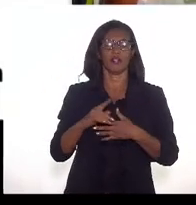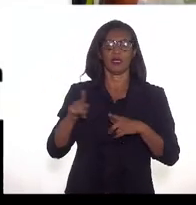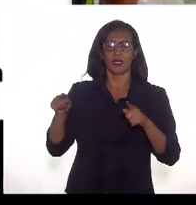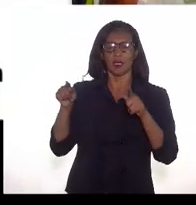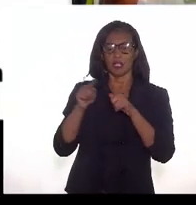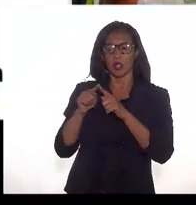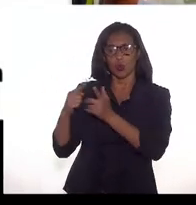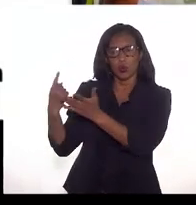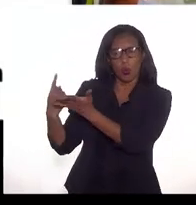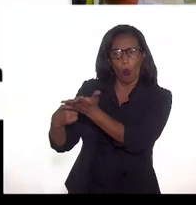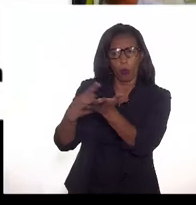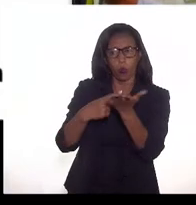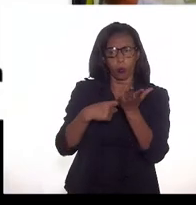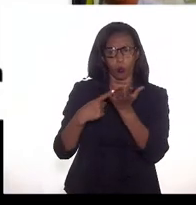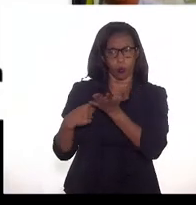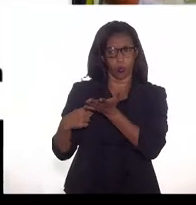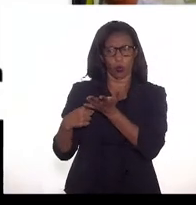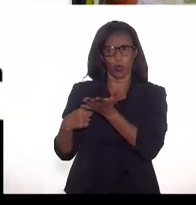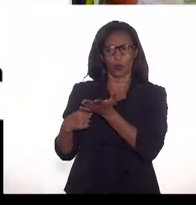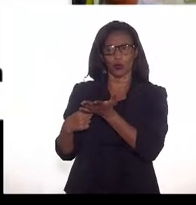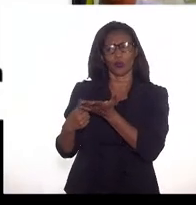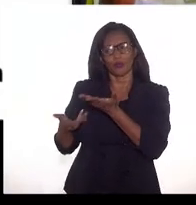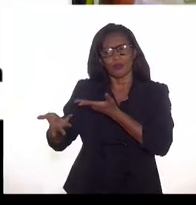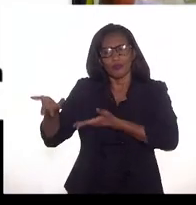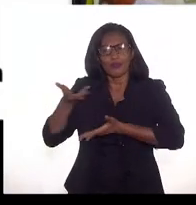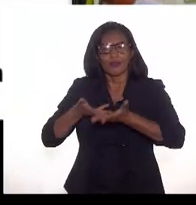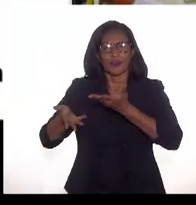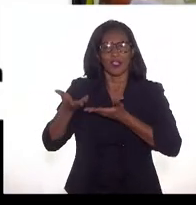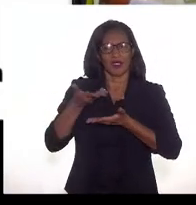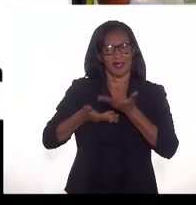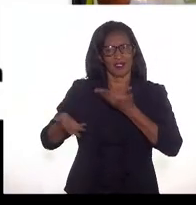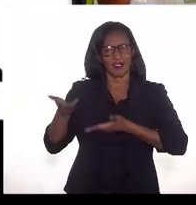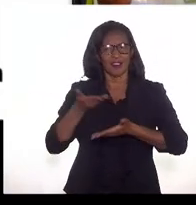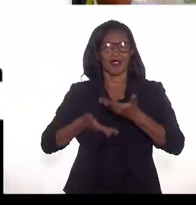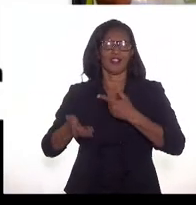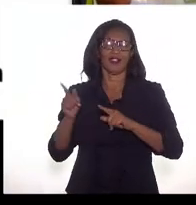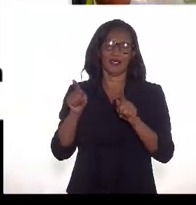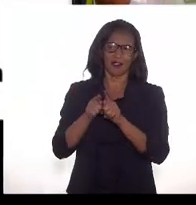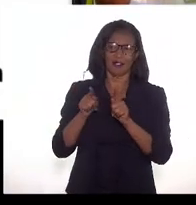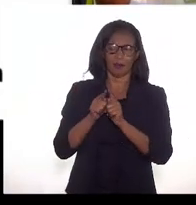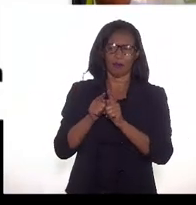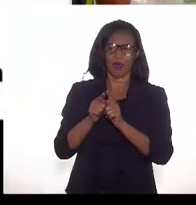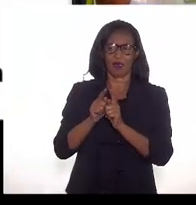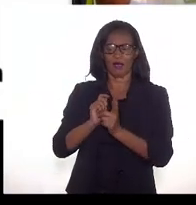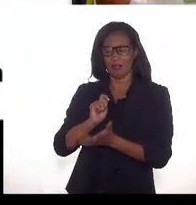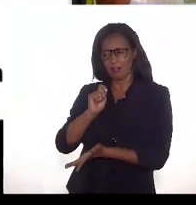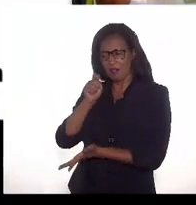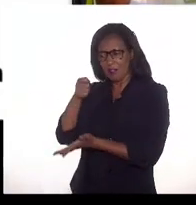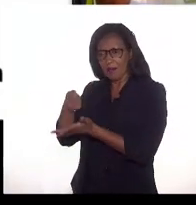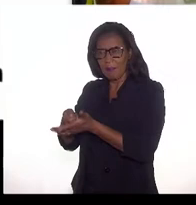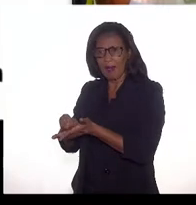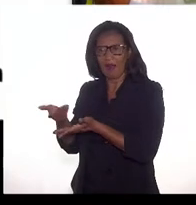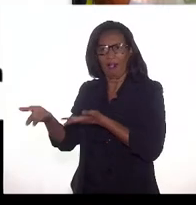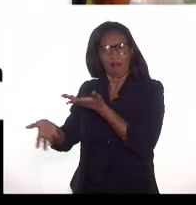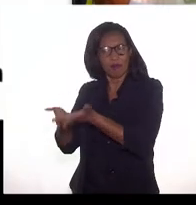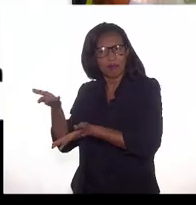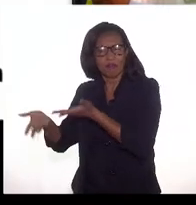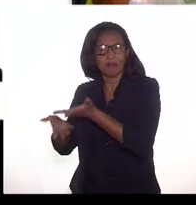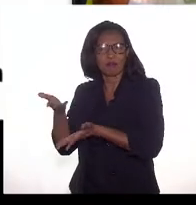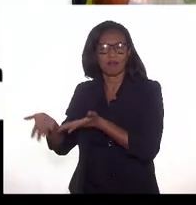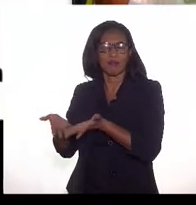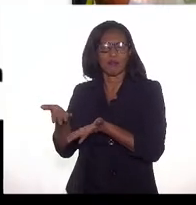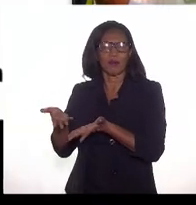acordos de oferta e demanda, lógico, tem que ser bom por ambas as partes, tem que remunerar tanto os investimentos na oferta quanto na demanda.